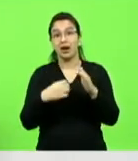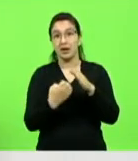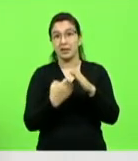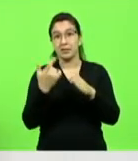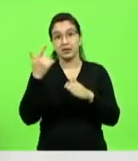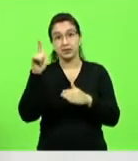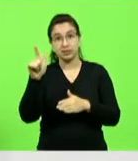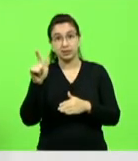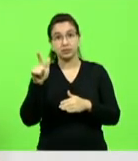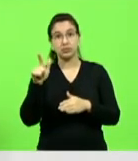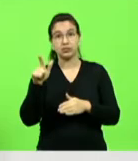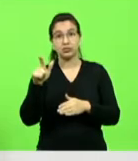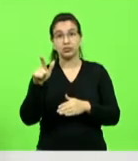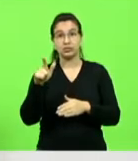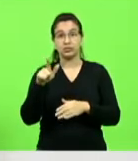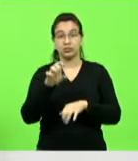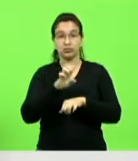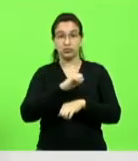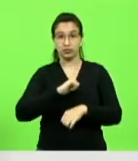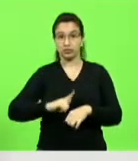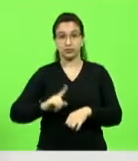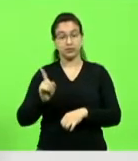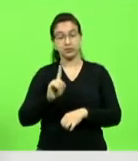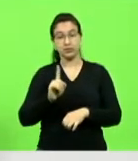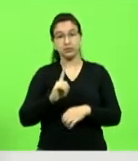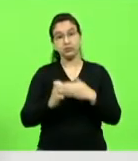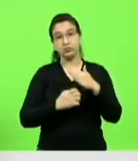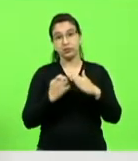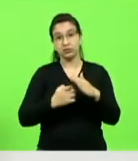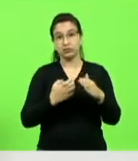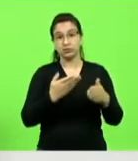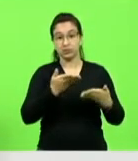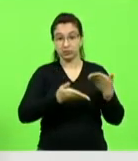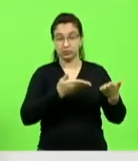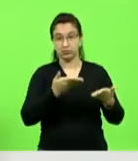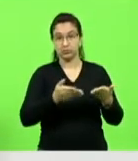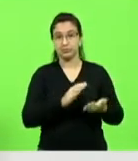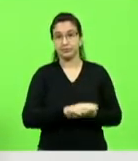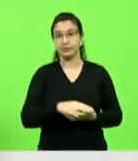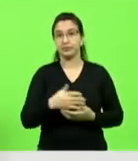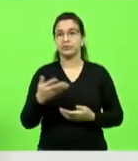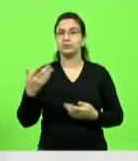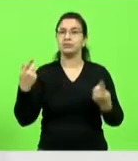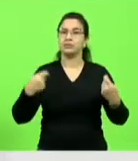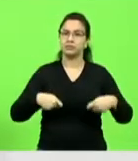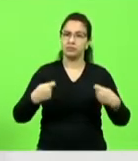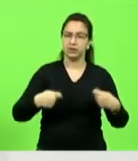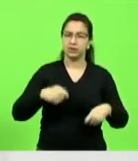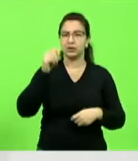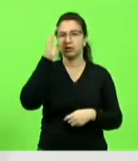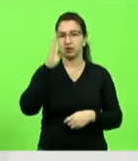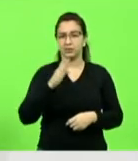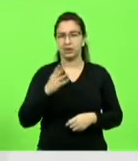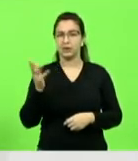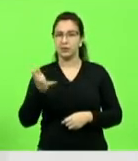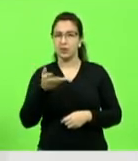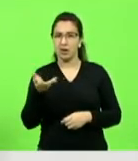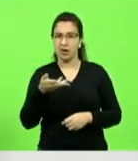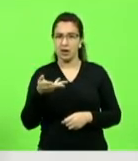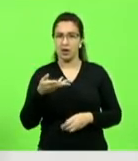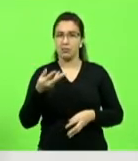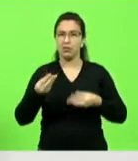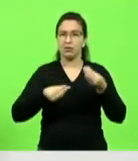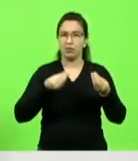então o Brasil tem que pensar agilizar esses procedimentos de